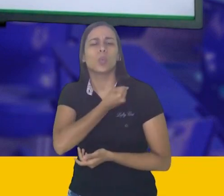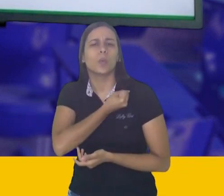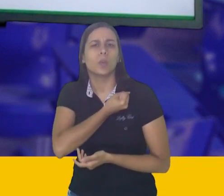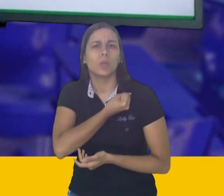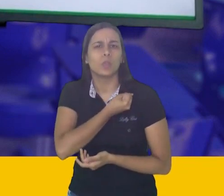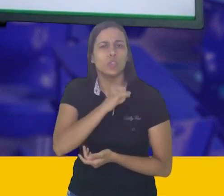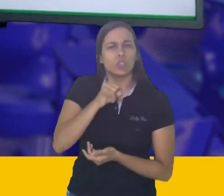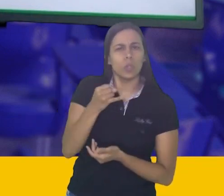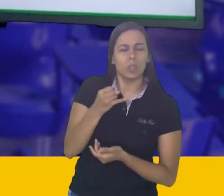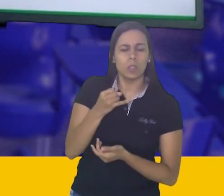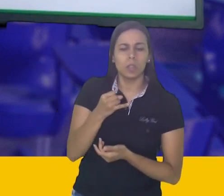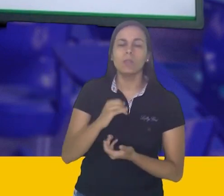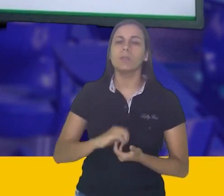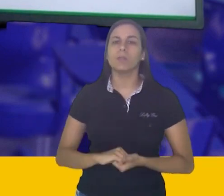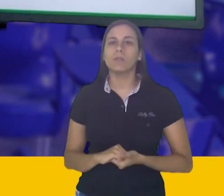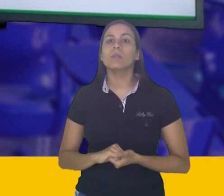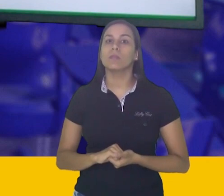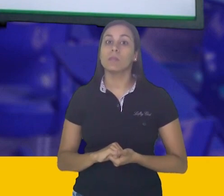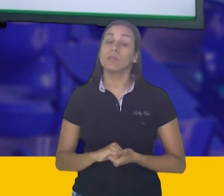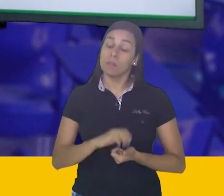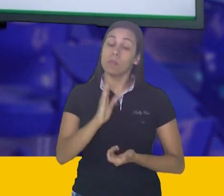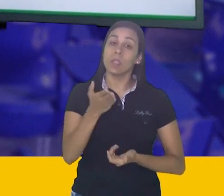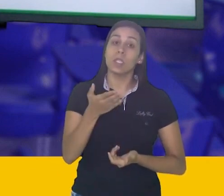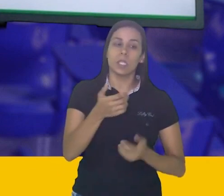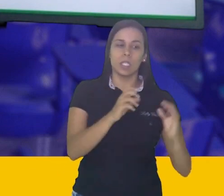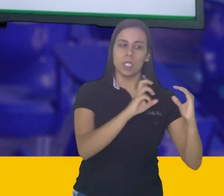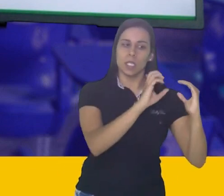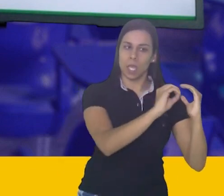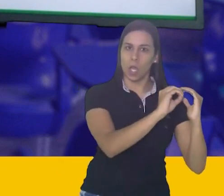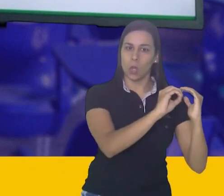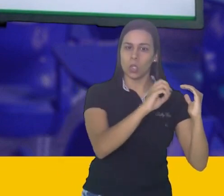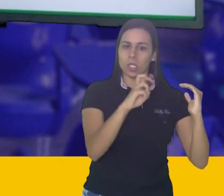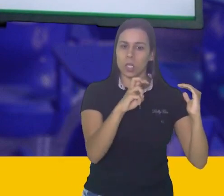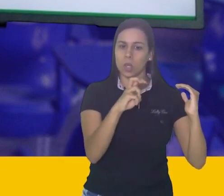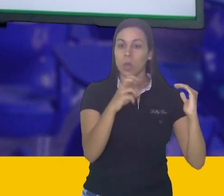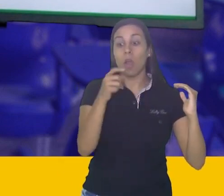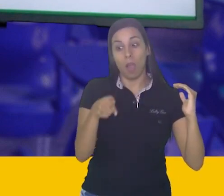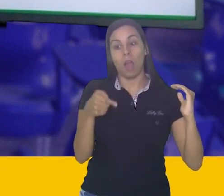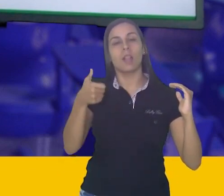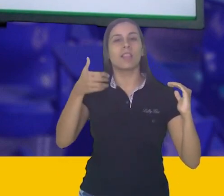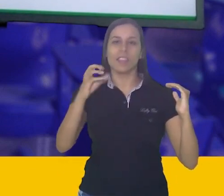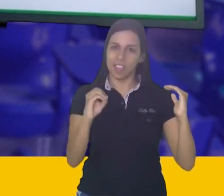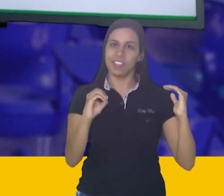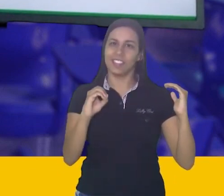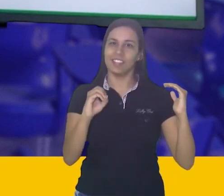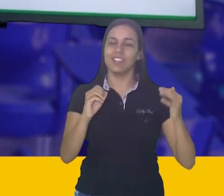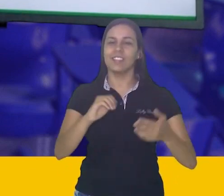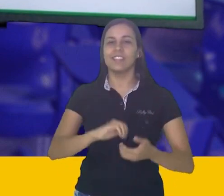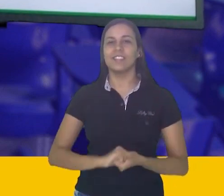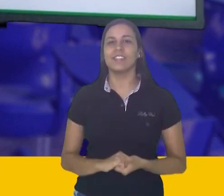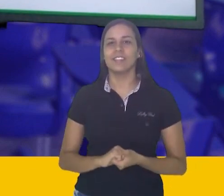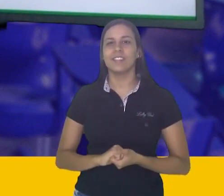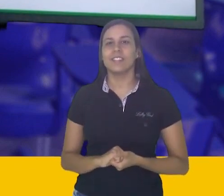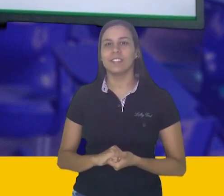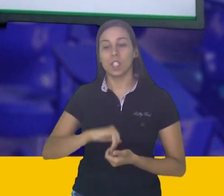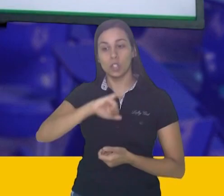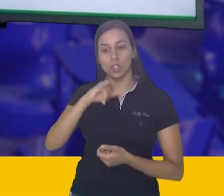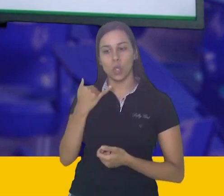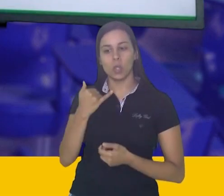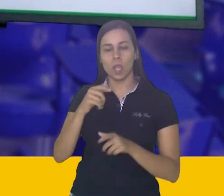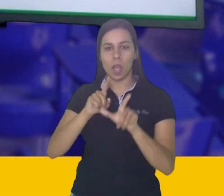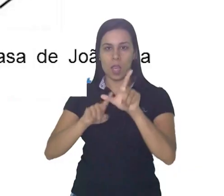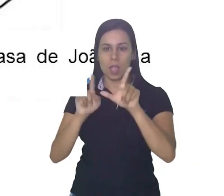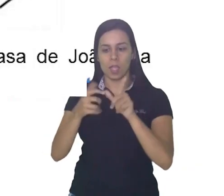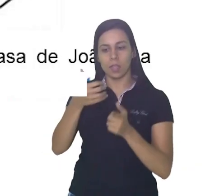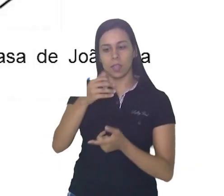Oi? Alguém falou dez? Dez. Exatamente. Muito bem. A letra J está escondendo o número